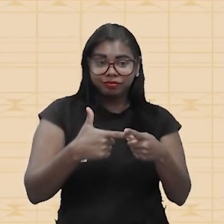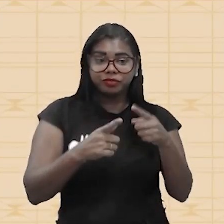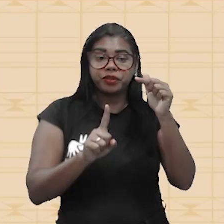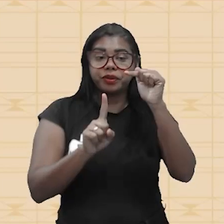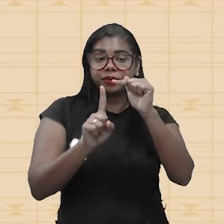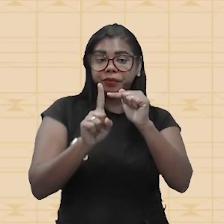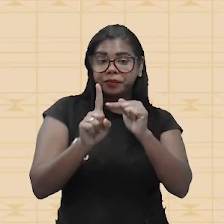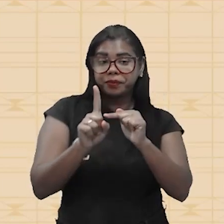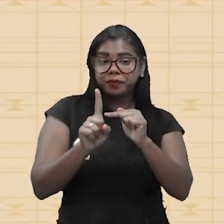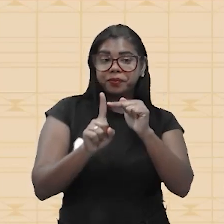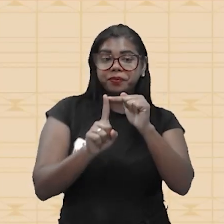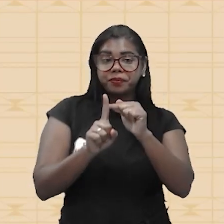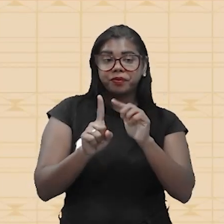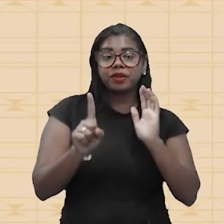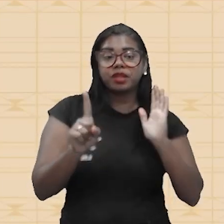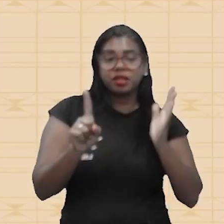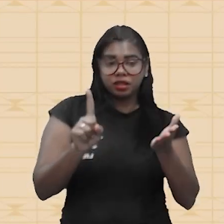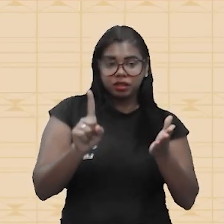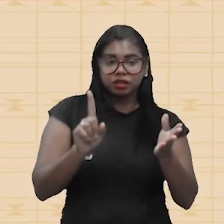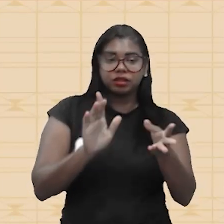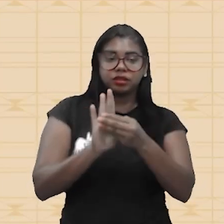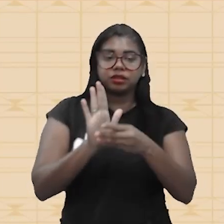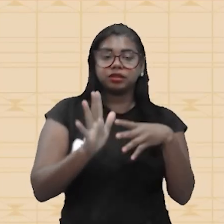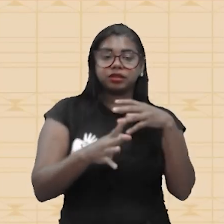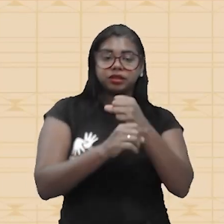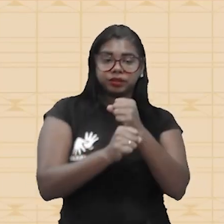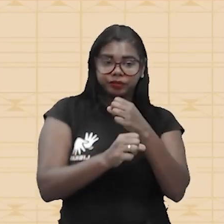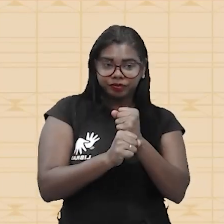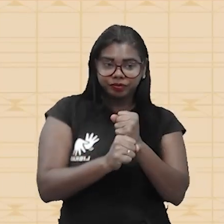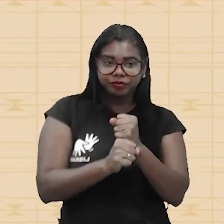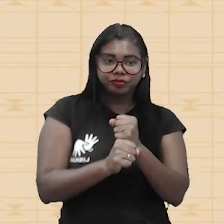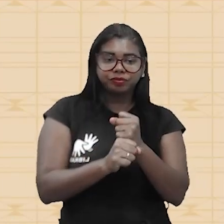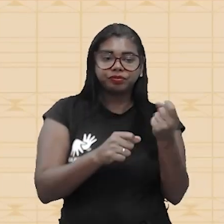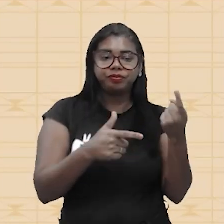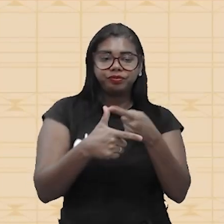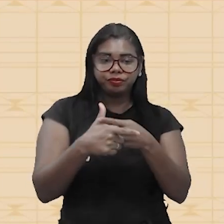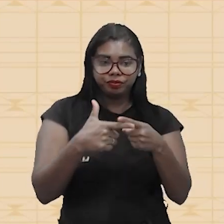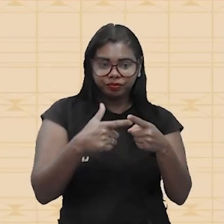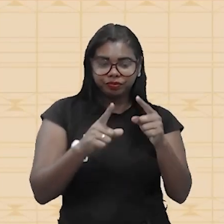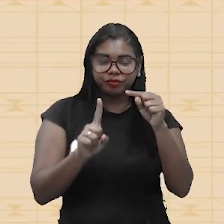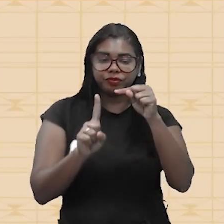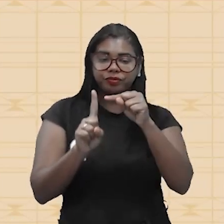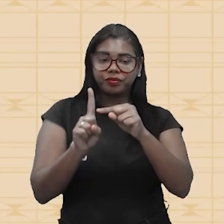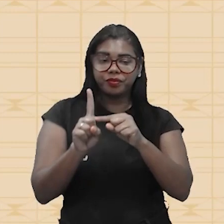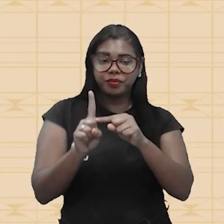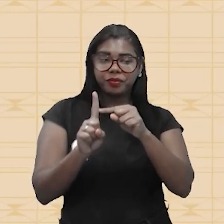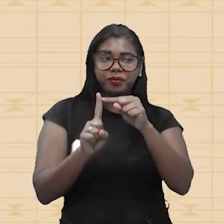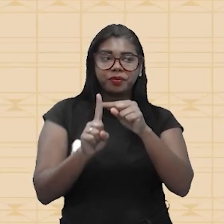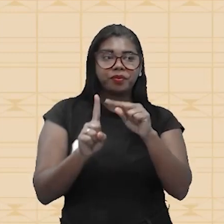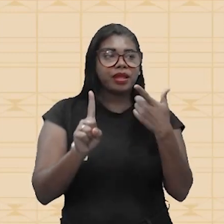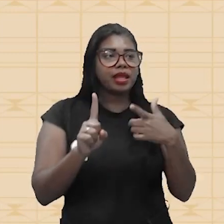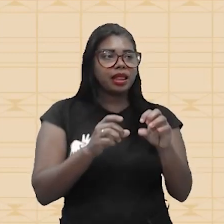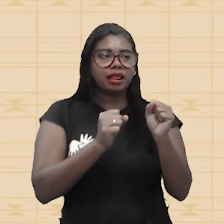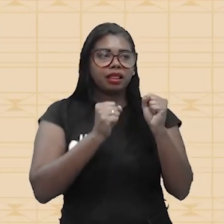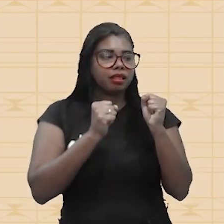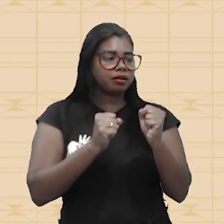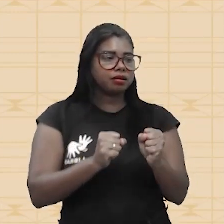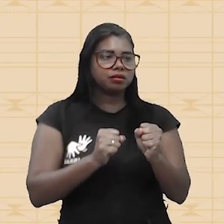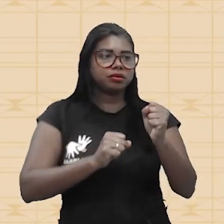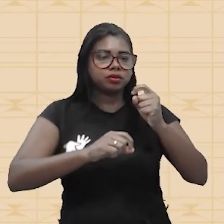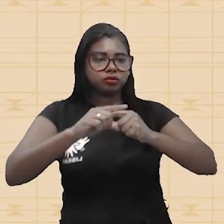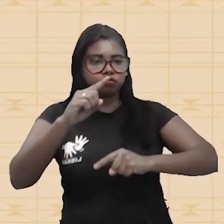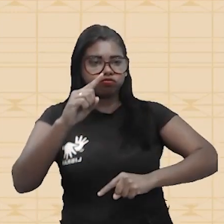Então, o valor obtido desse rendimento da divisão da temperatura, ele não pode ser superado